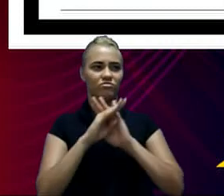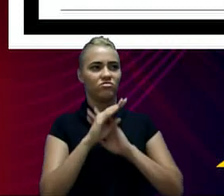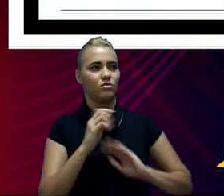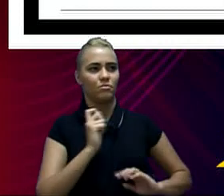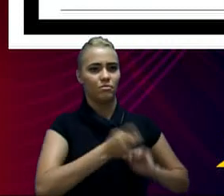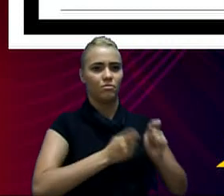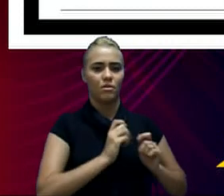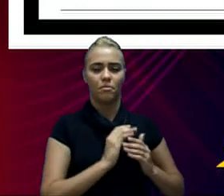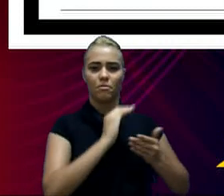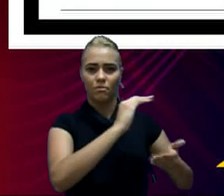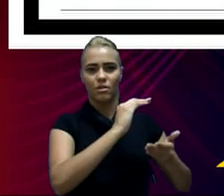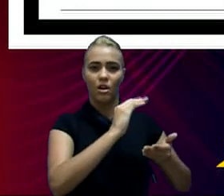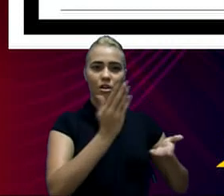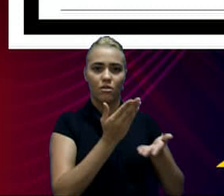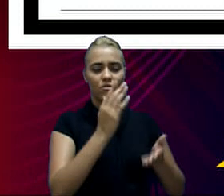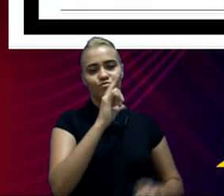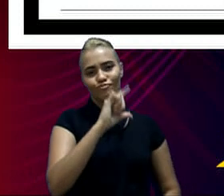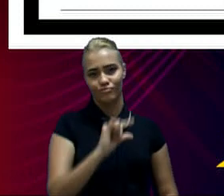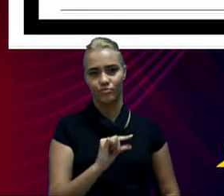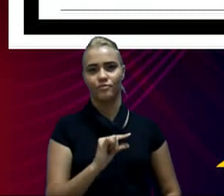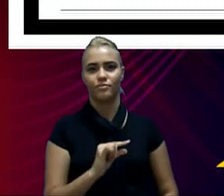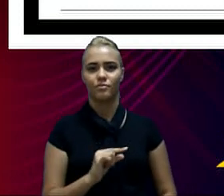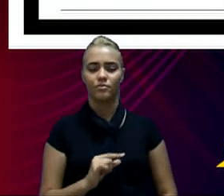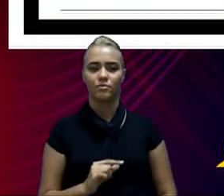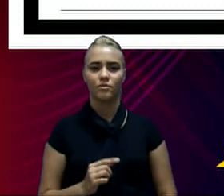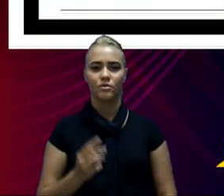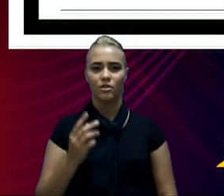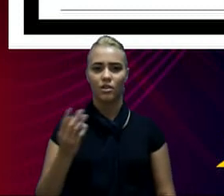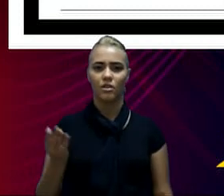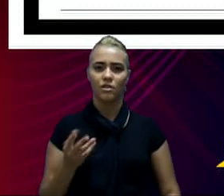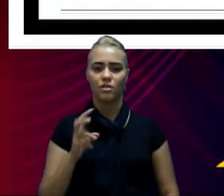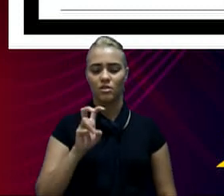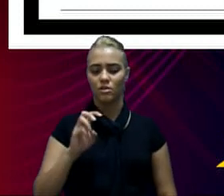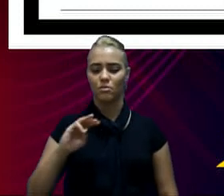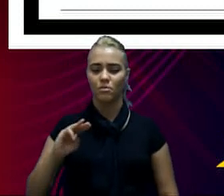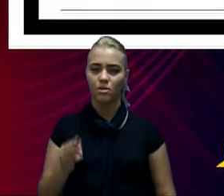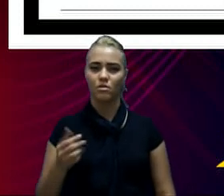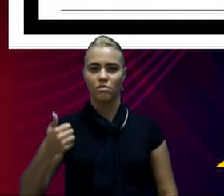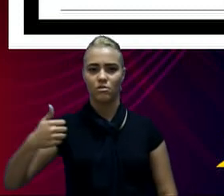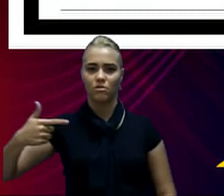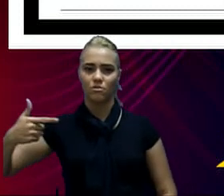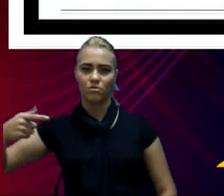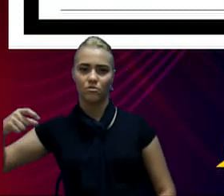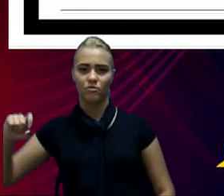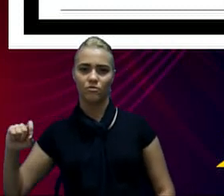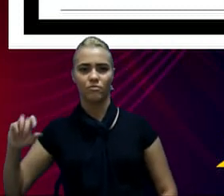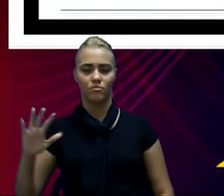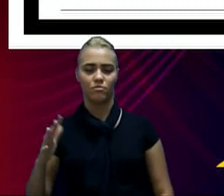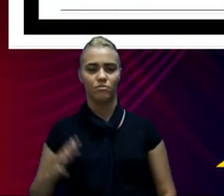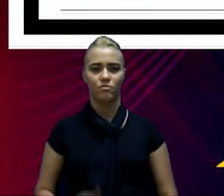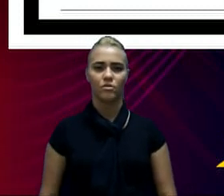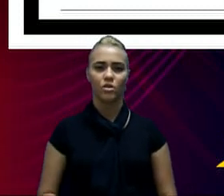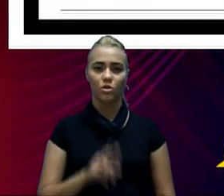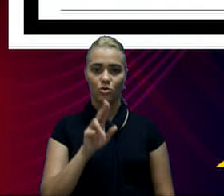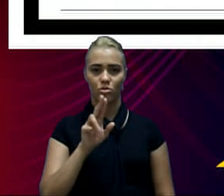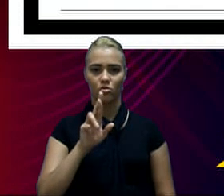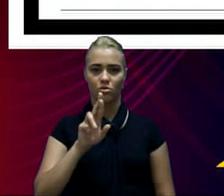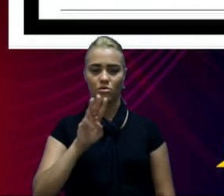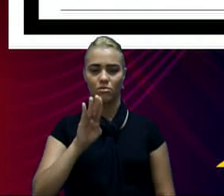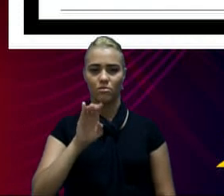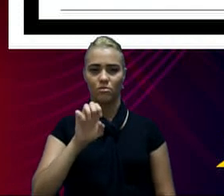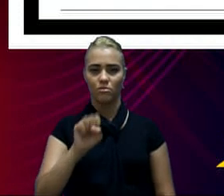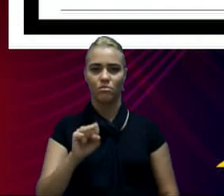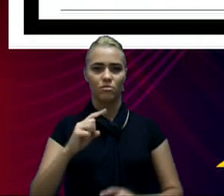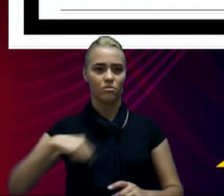2019, da ordem de R 5,1 A URBIS recebeu como